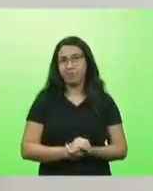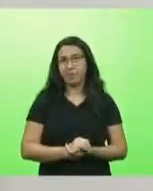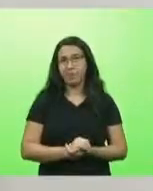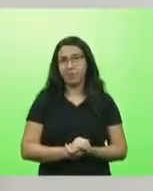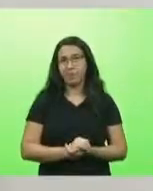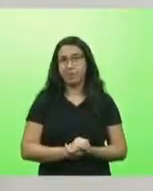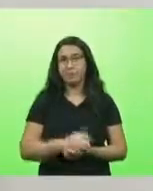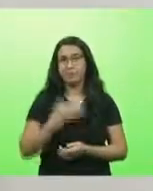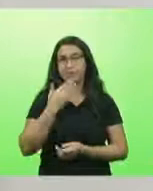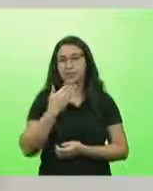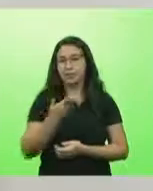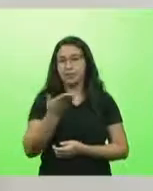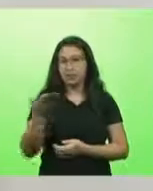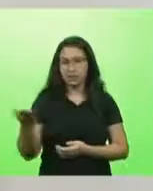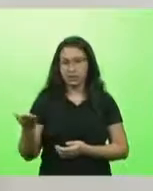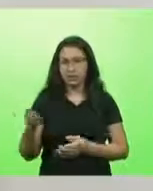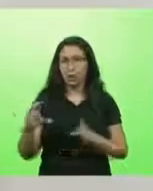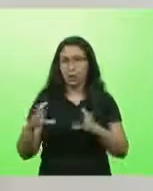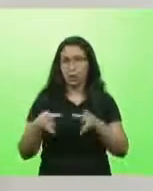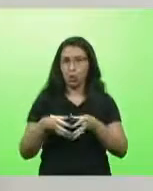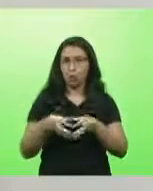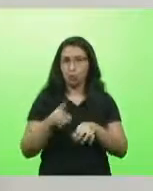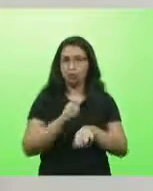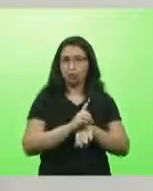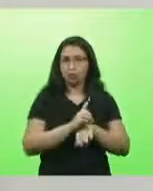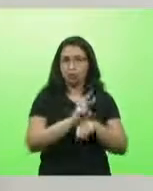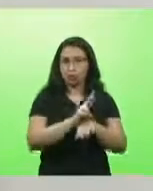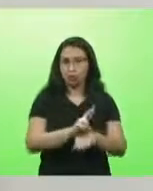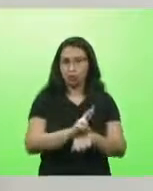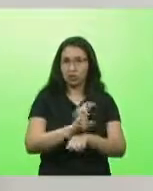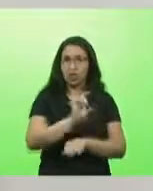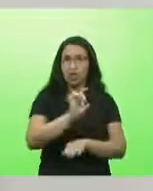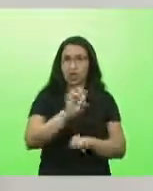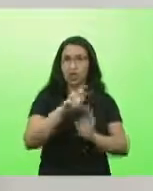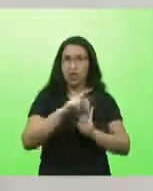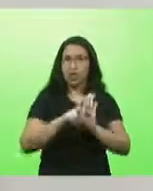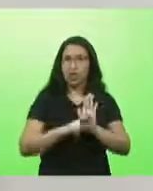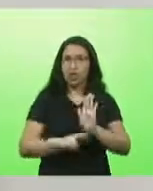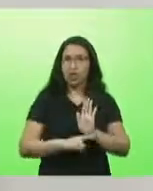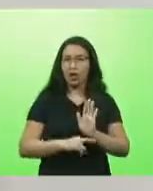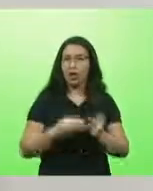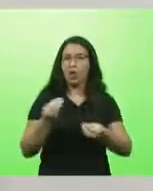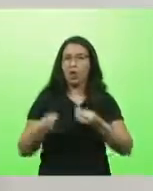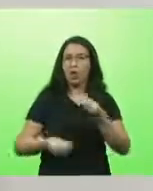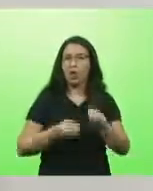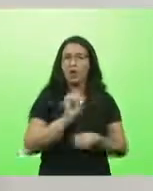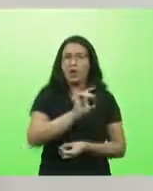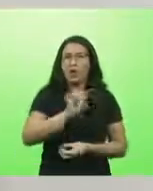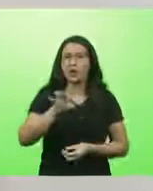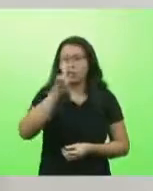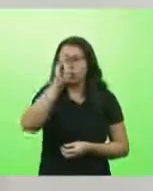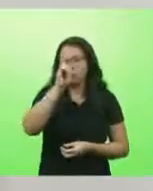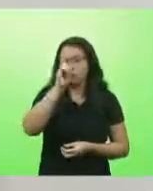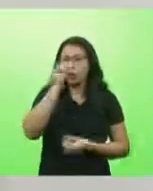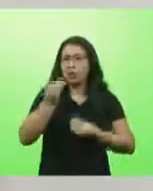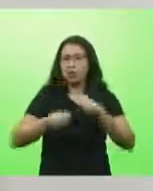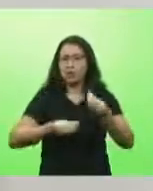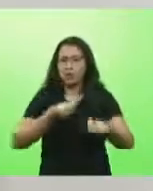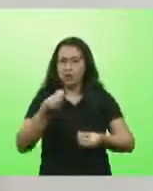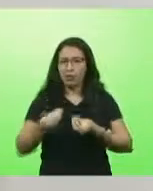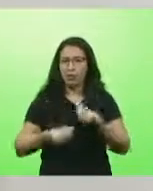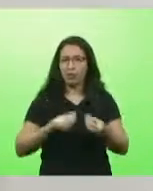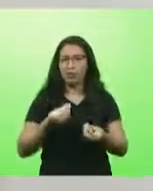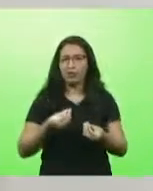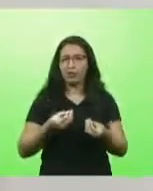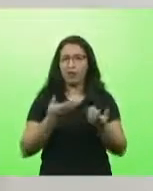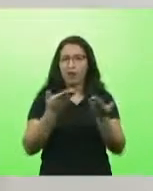os teus diretores um relatório de cada unidade hospitalar, verifica aqueles centros de tratamento de covid que